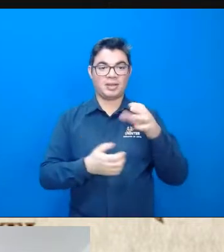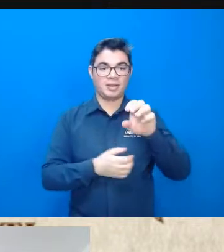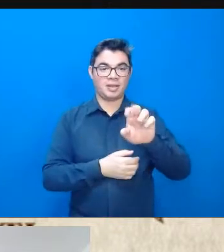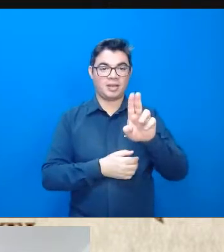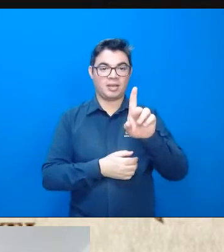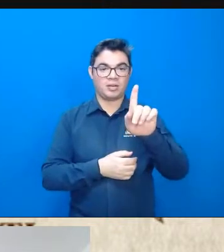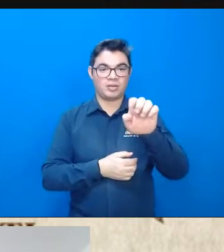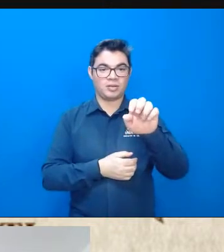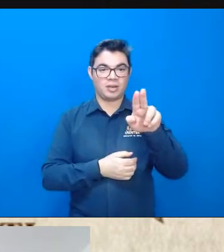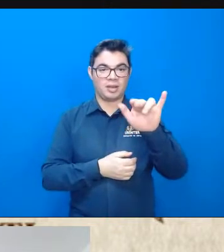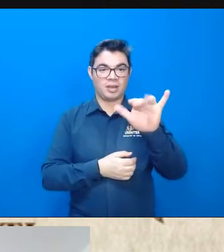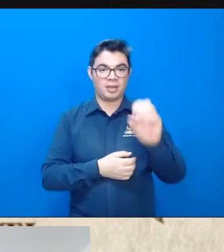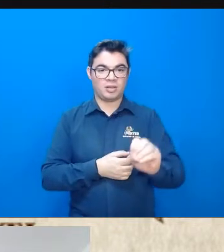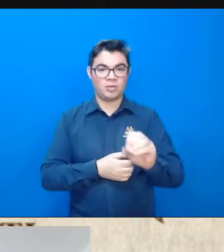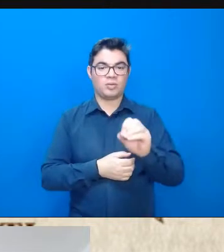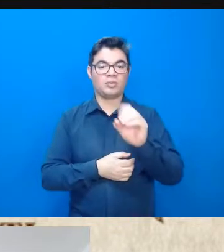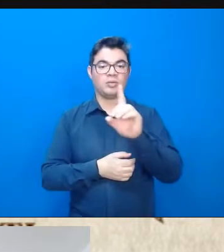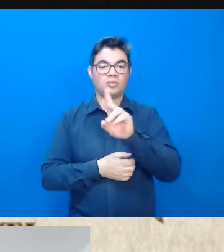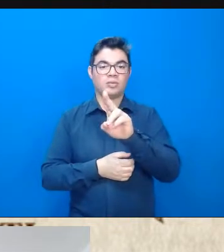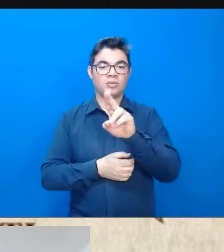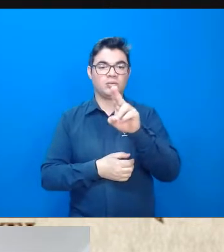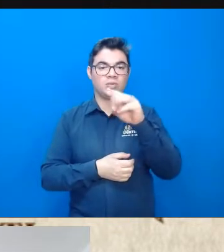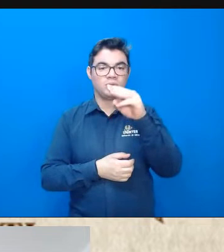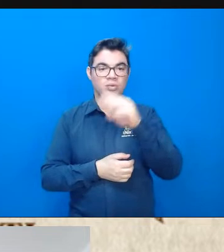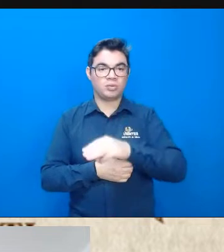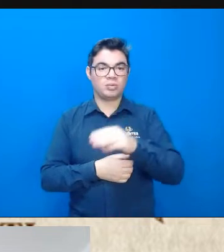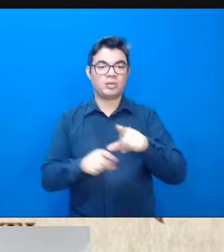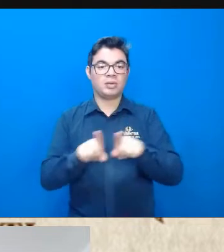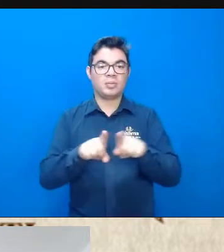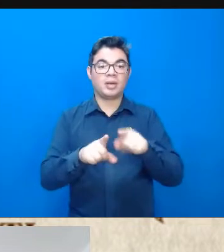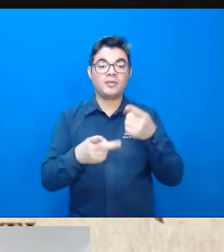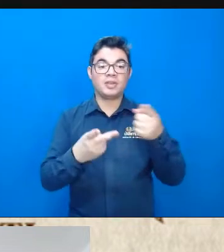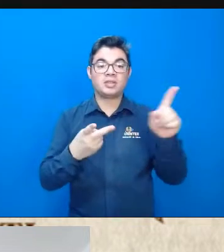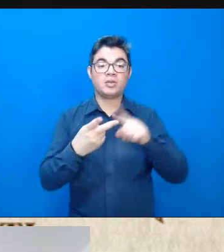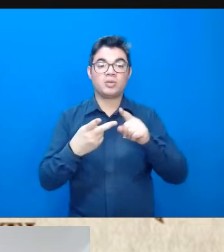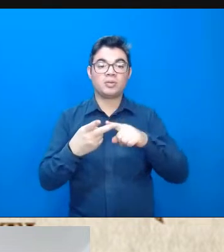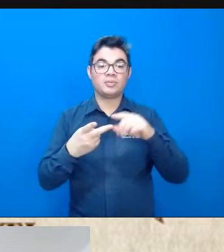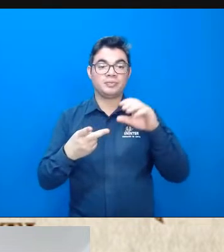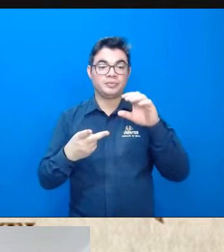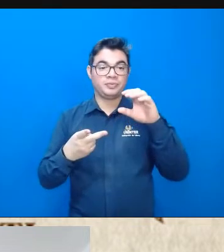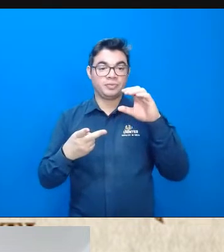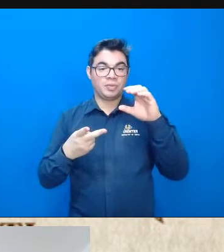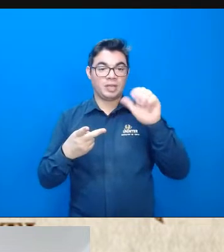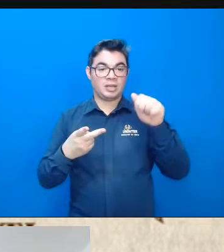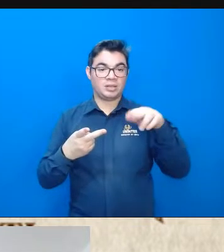Eugênio Dun e também Cristofolete né então vamos lá professoras